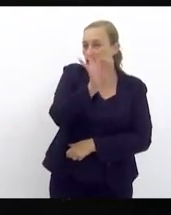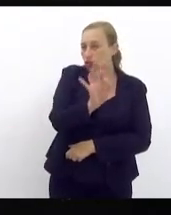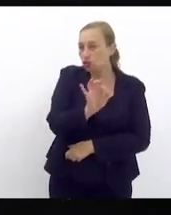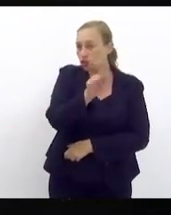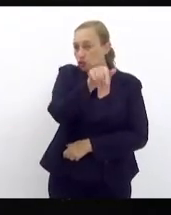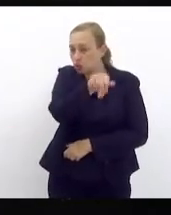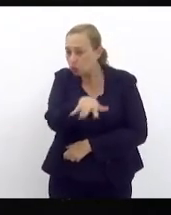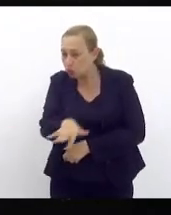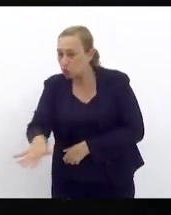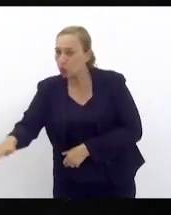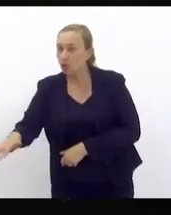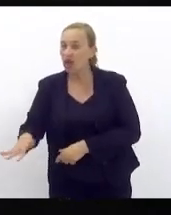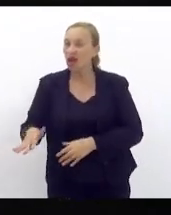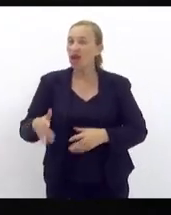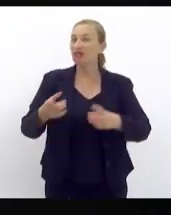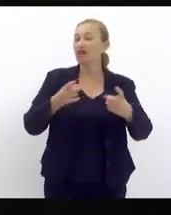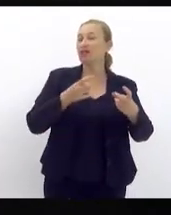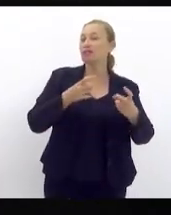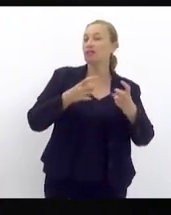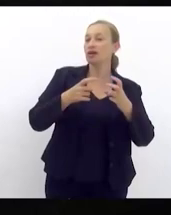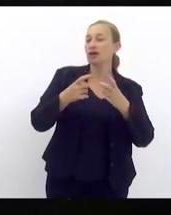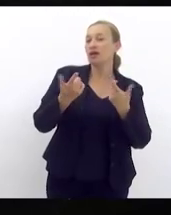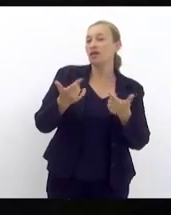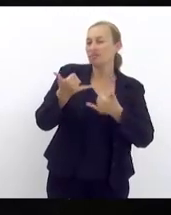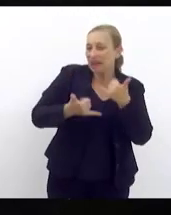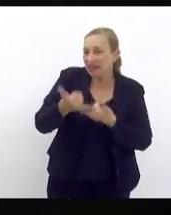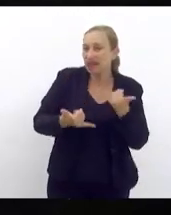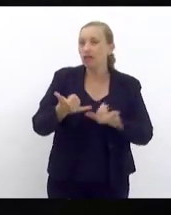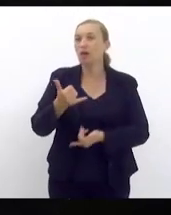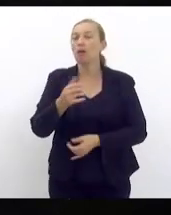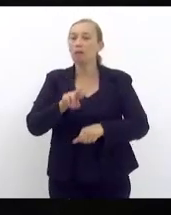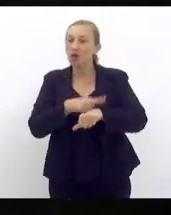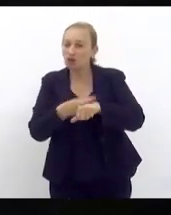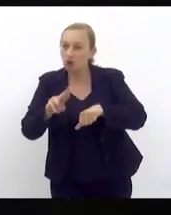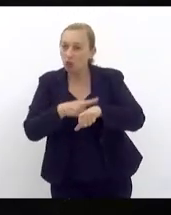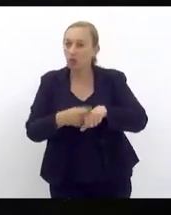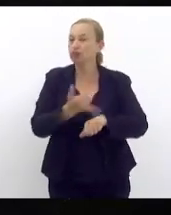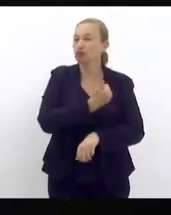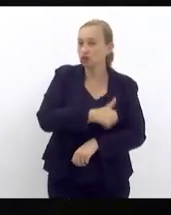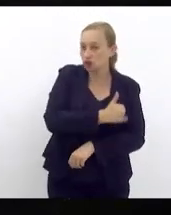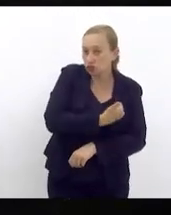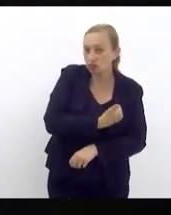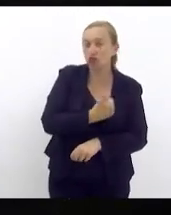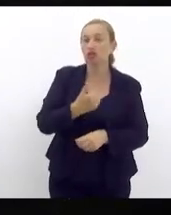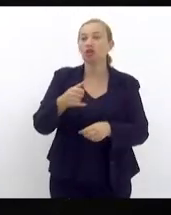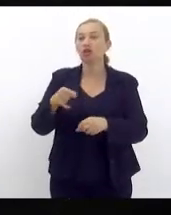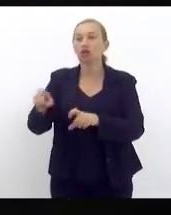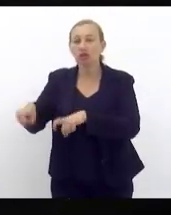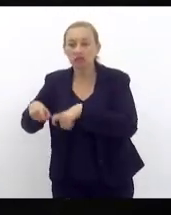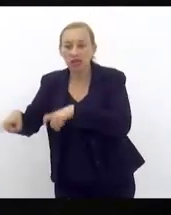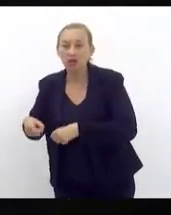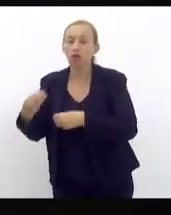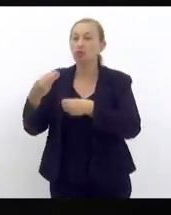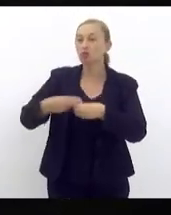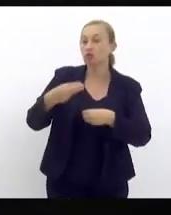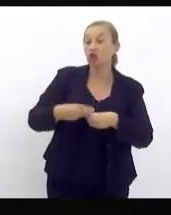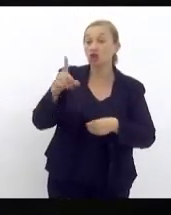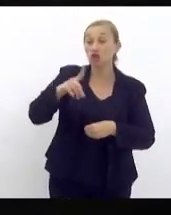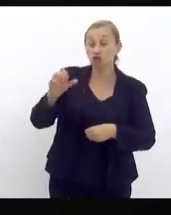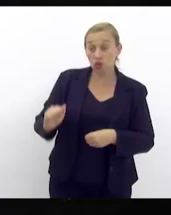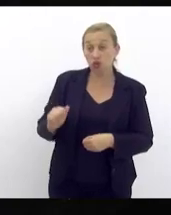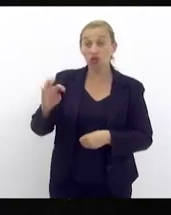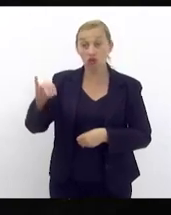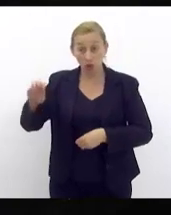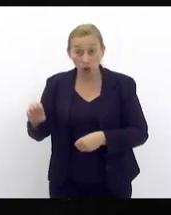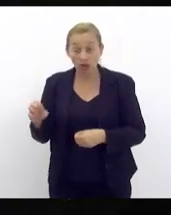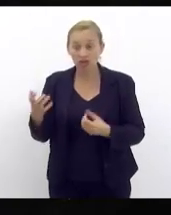população ela pega Belfor Roxo São João de Miriti pega município do interior ela pega parte da Zona Norte e